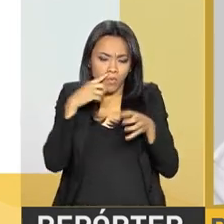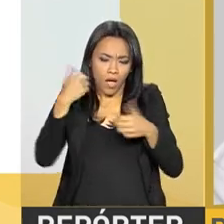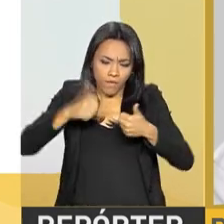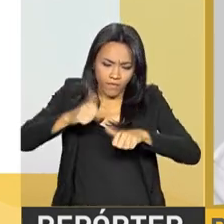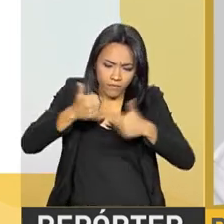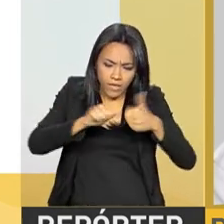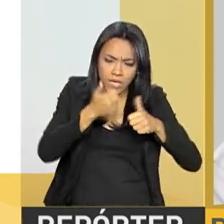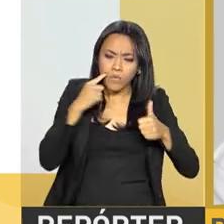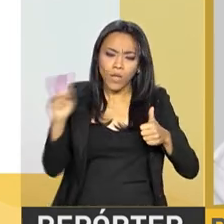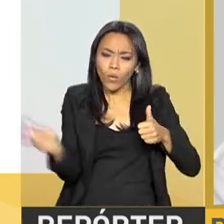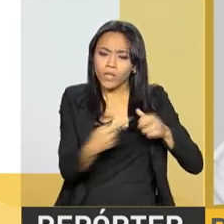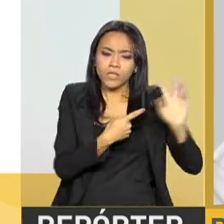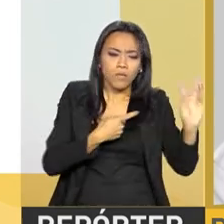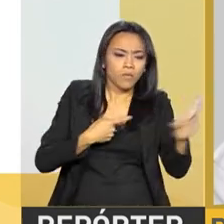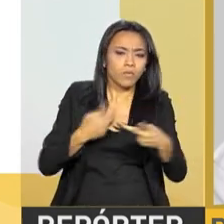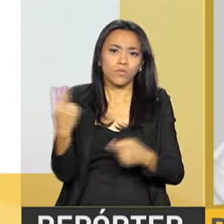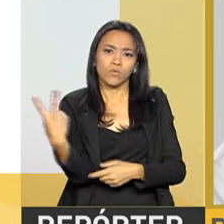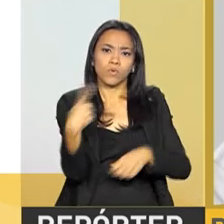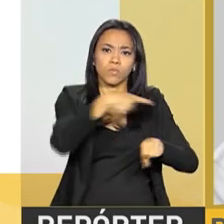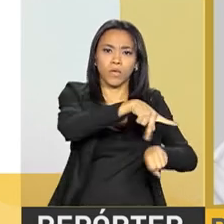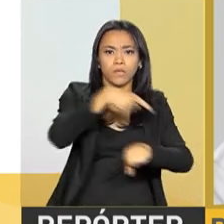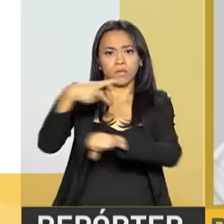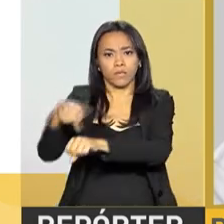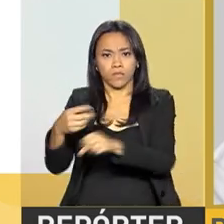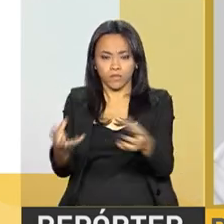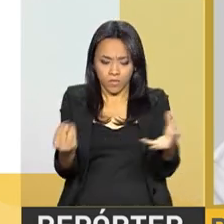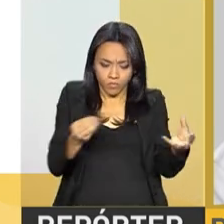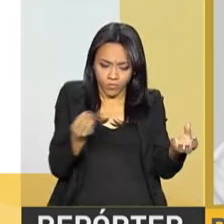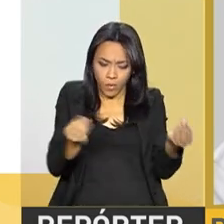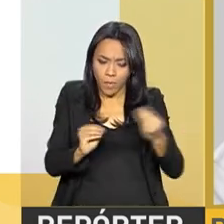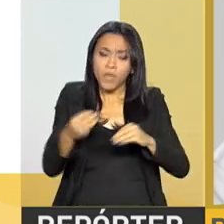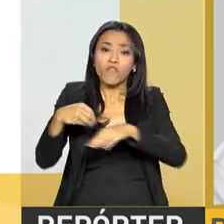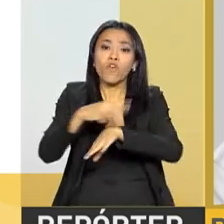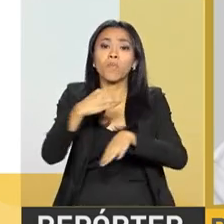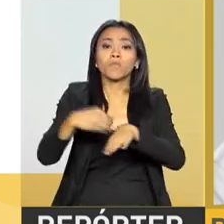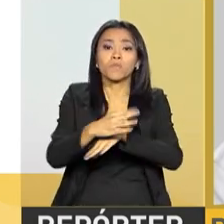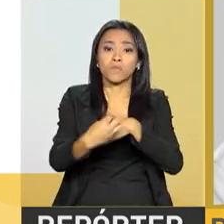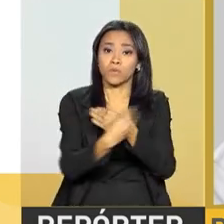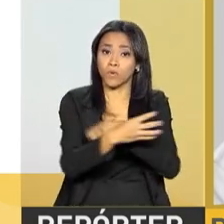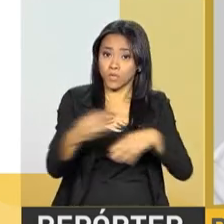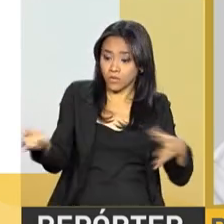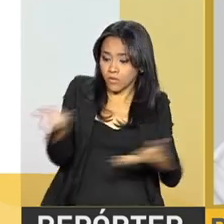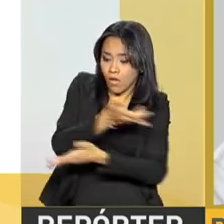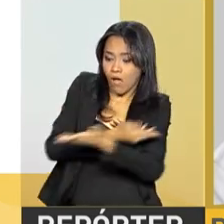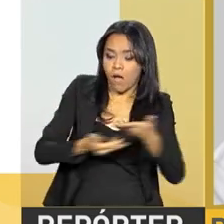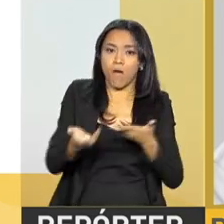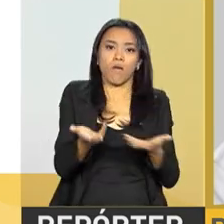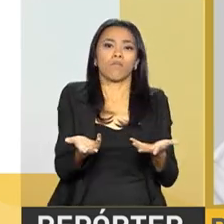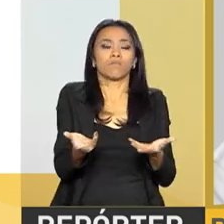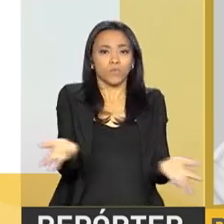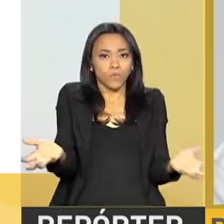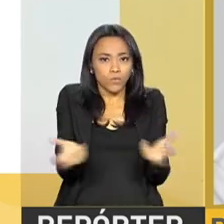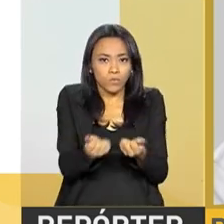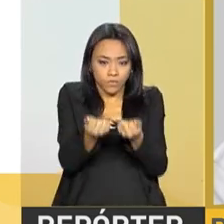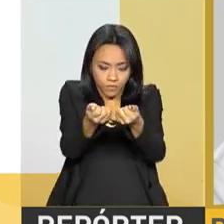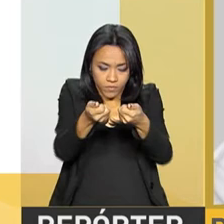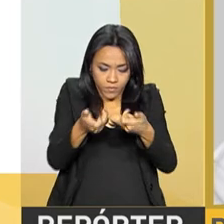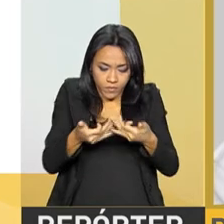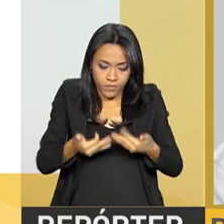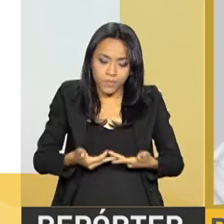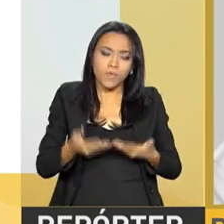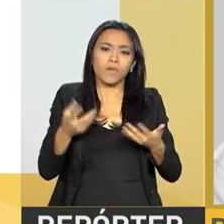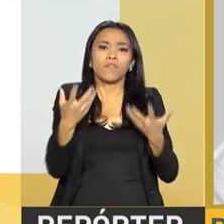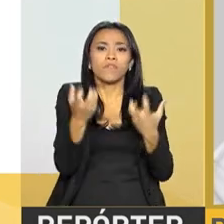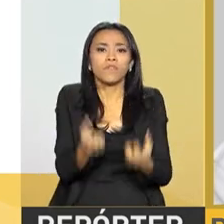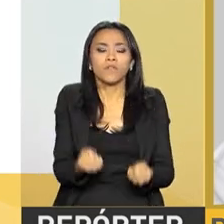questão dos fluxos financeiros. Vamos fazer um compartilhamento de informação na ponta das fronteiras. Vamos integrar,